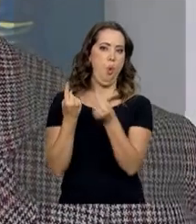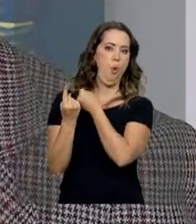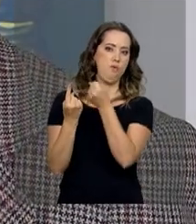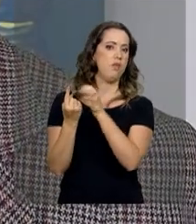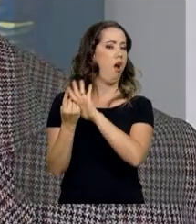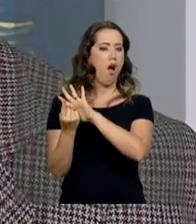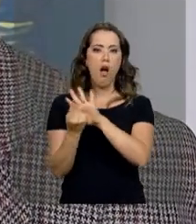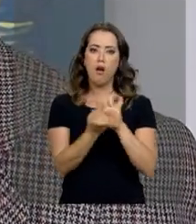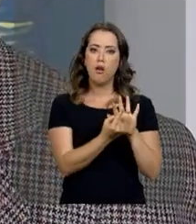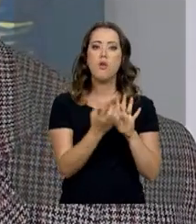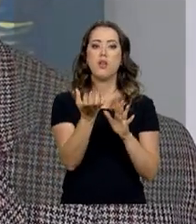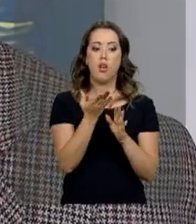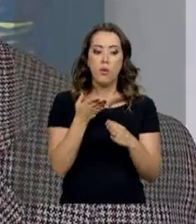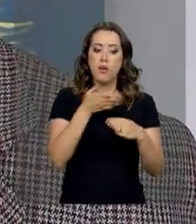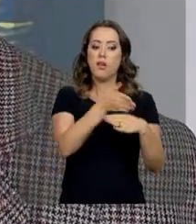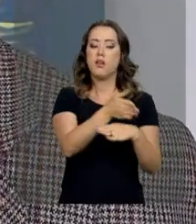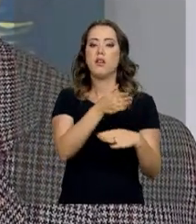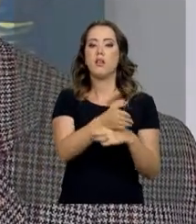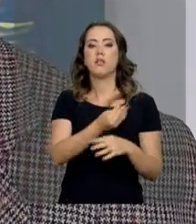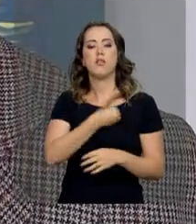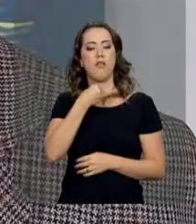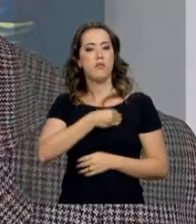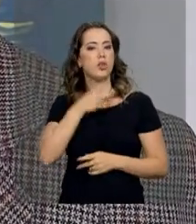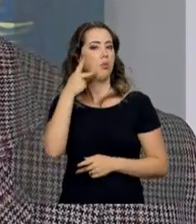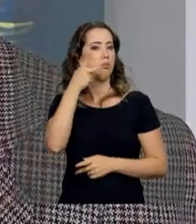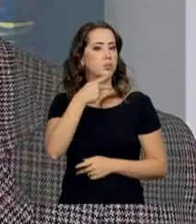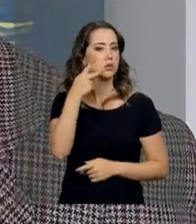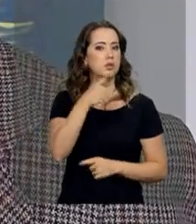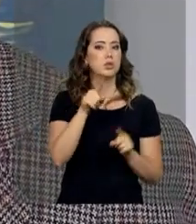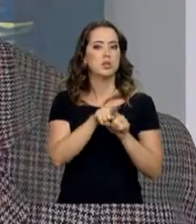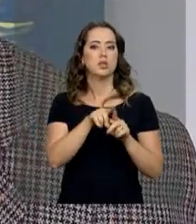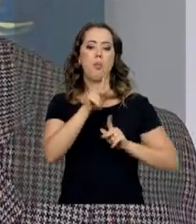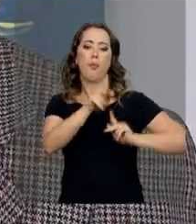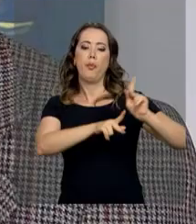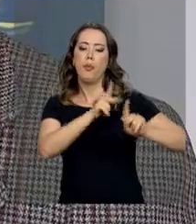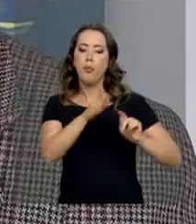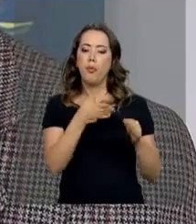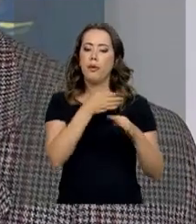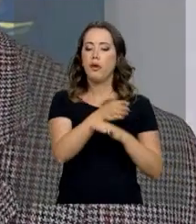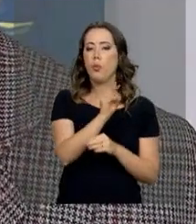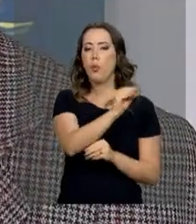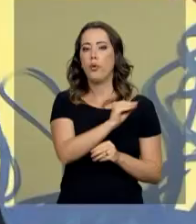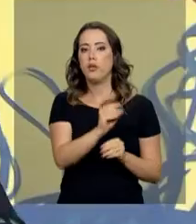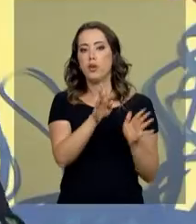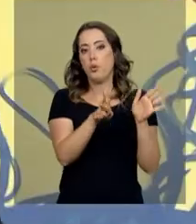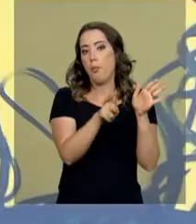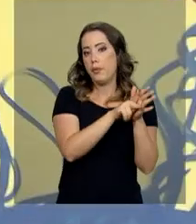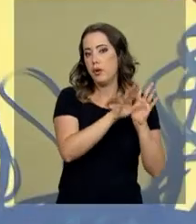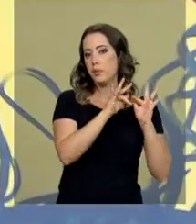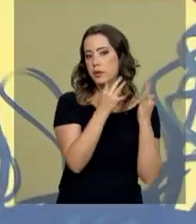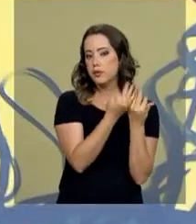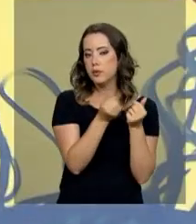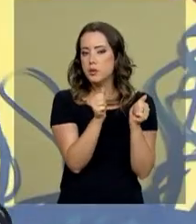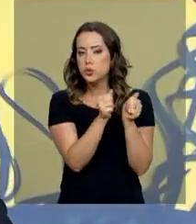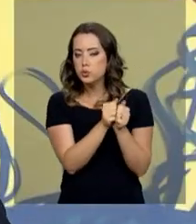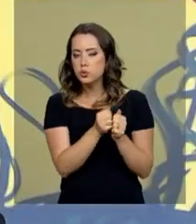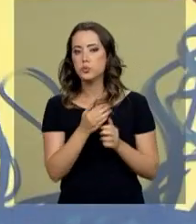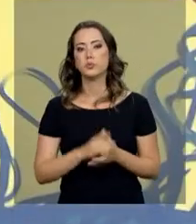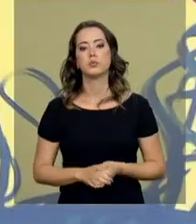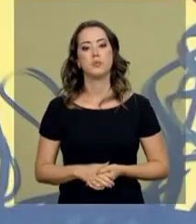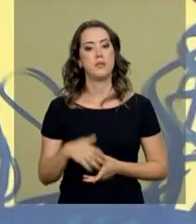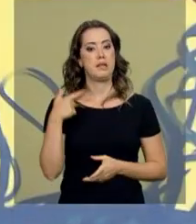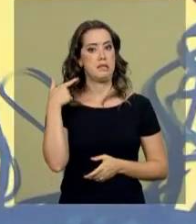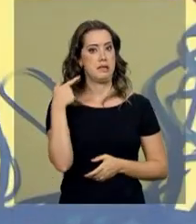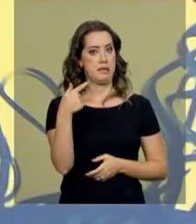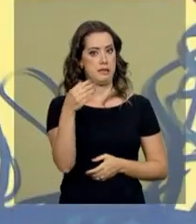esteja nos espaços, que ele participe da vida pública, que ele consiga ter o cuidado da sua família. Em sete décadas, a média